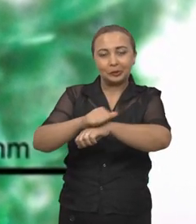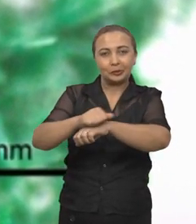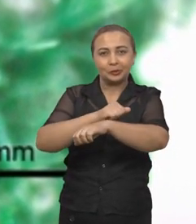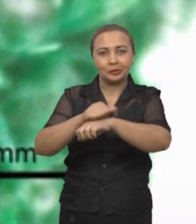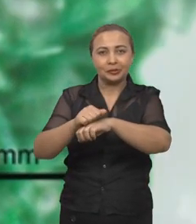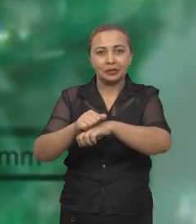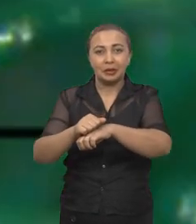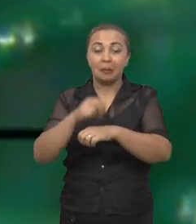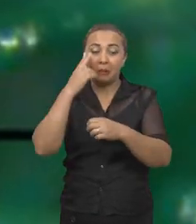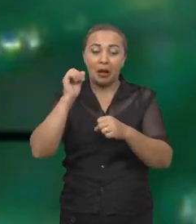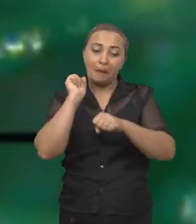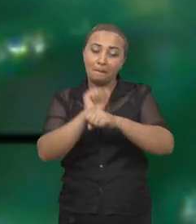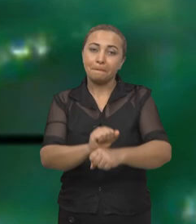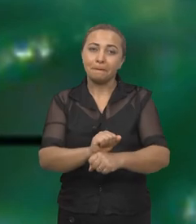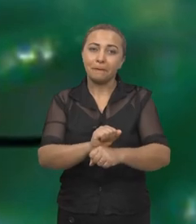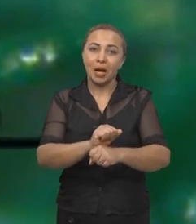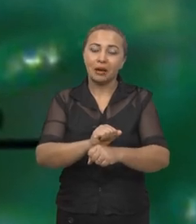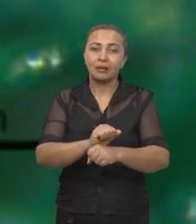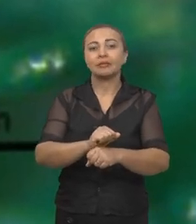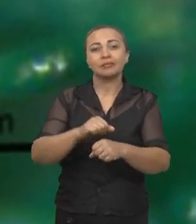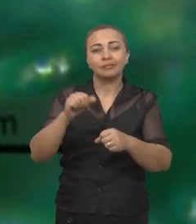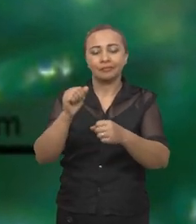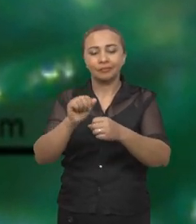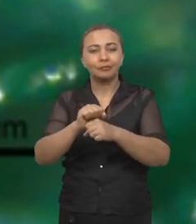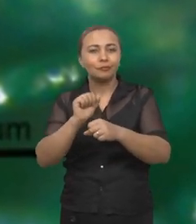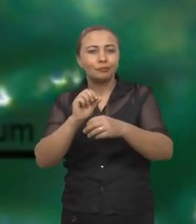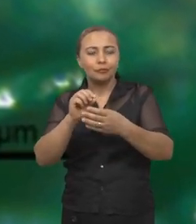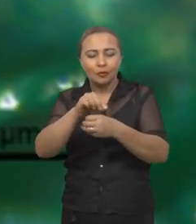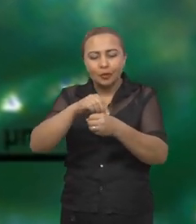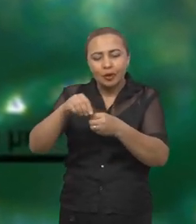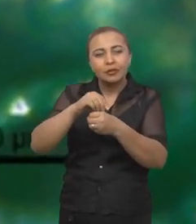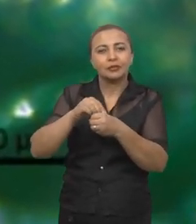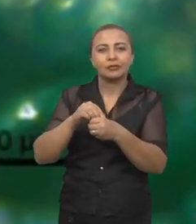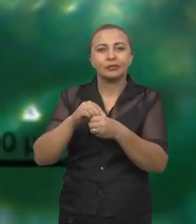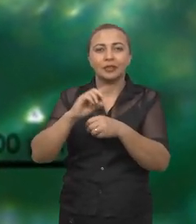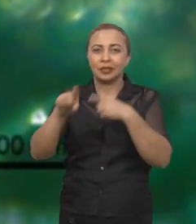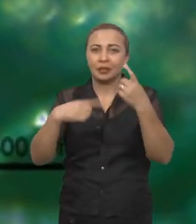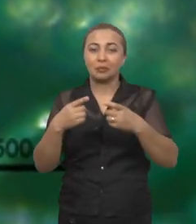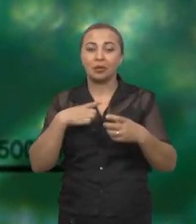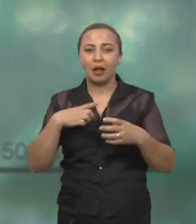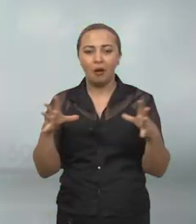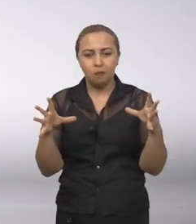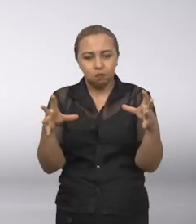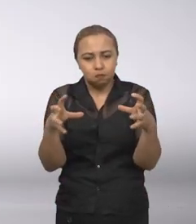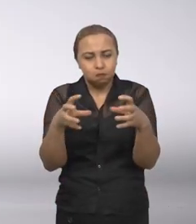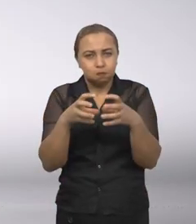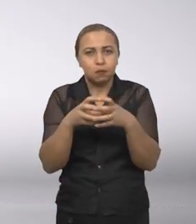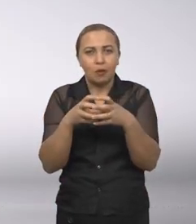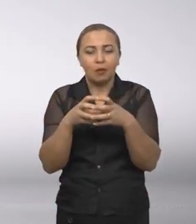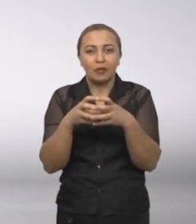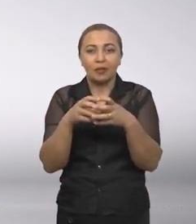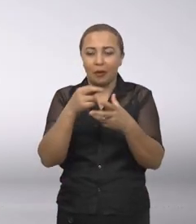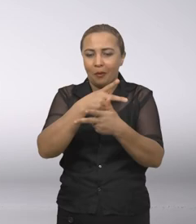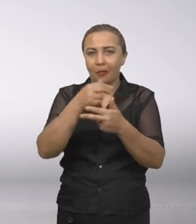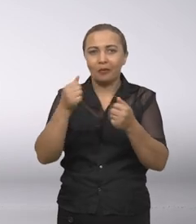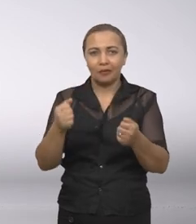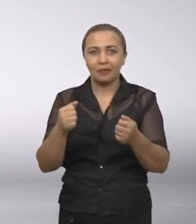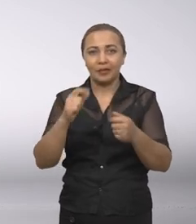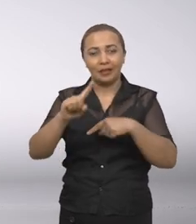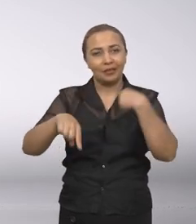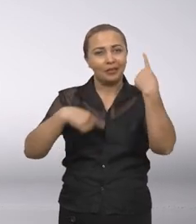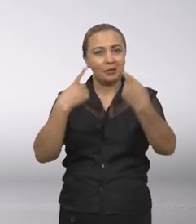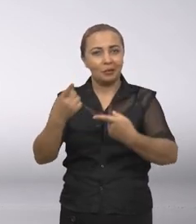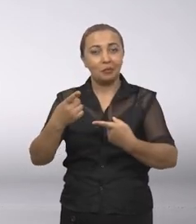esse micro-organismo. E, em seguida, nós conseguimos ter o poliuretano preenchido com os micro-organismos.